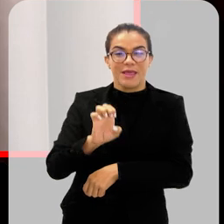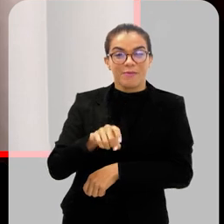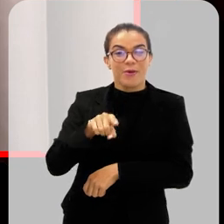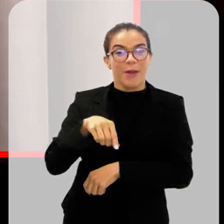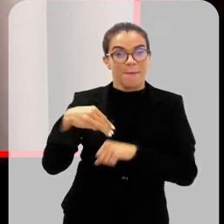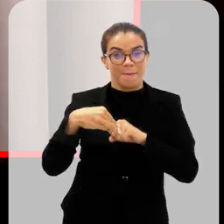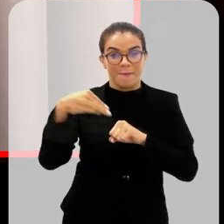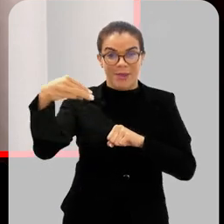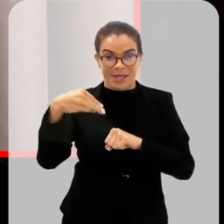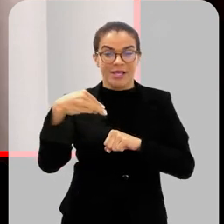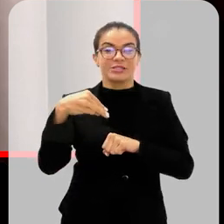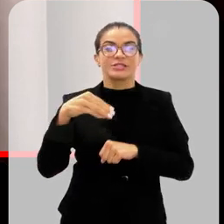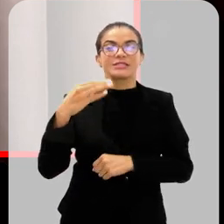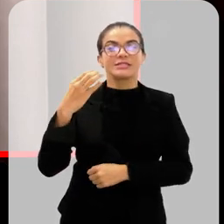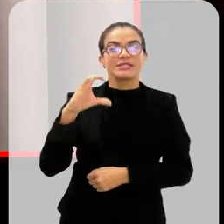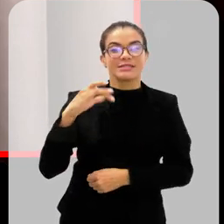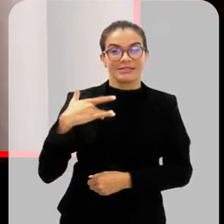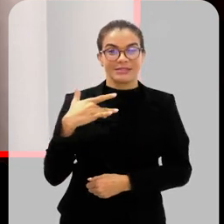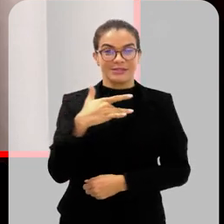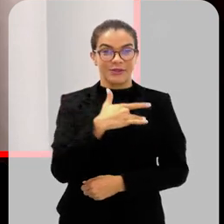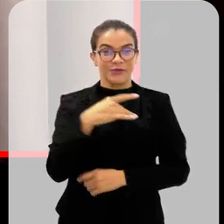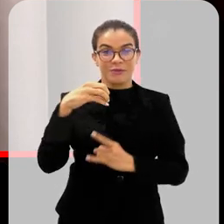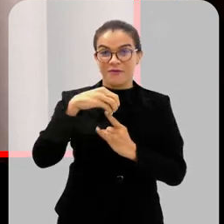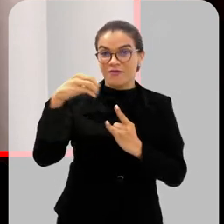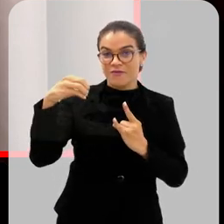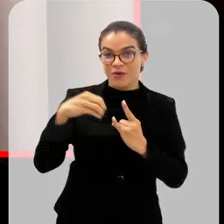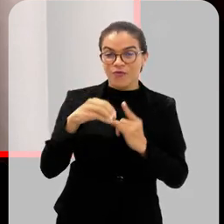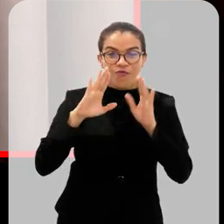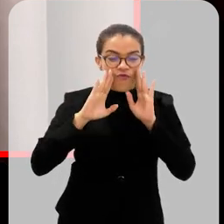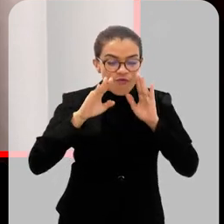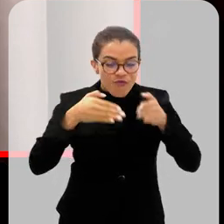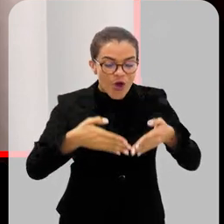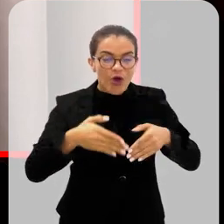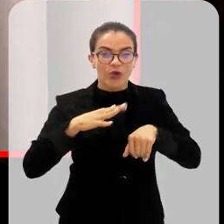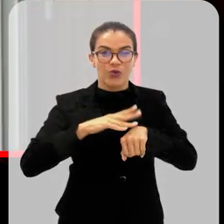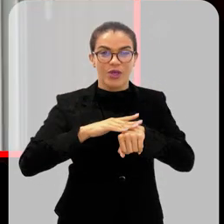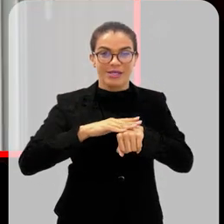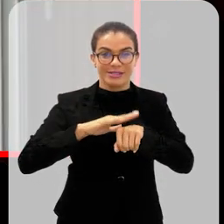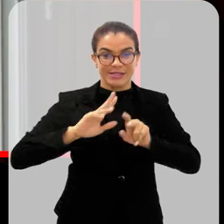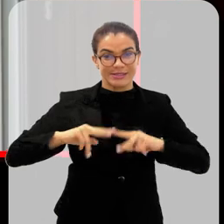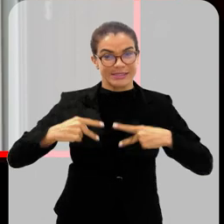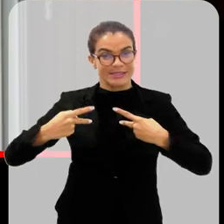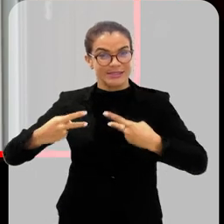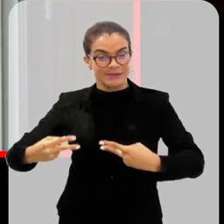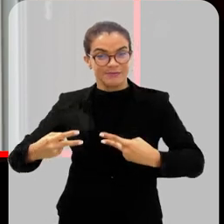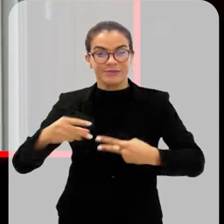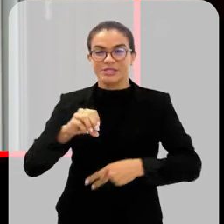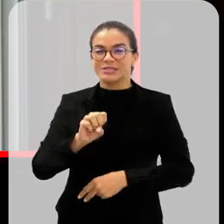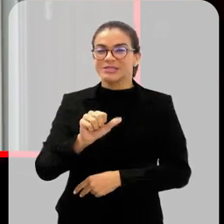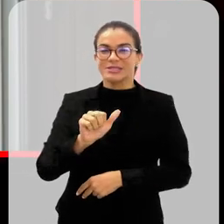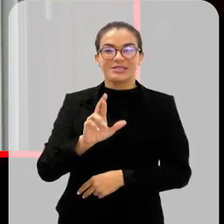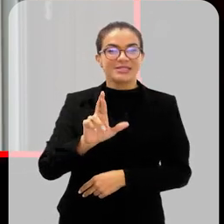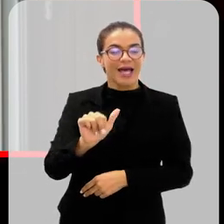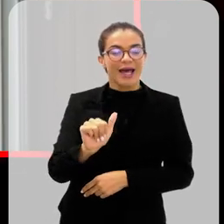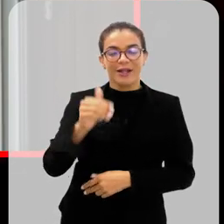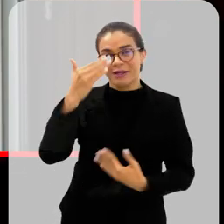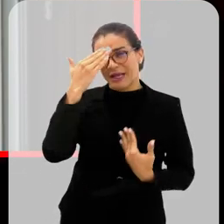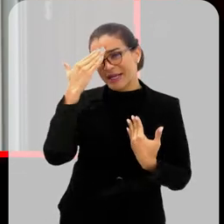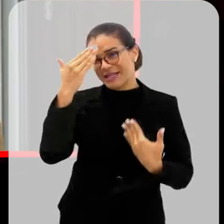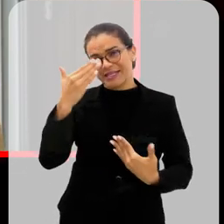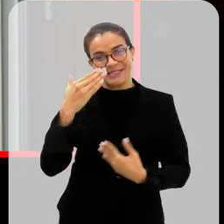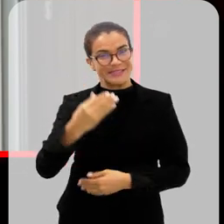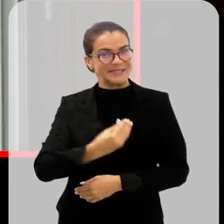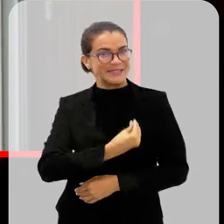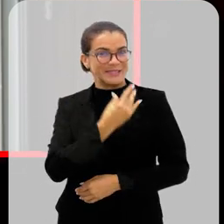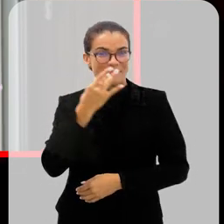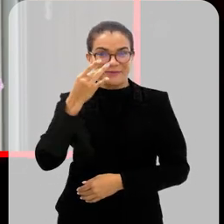Fiocruz em ciências da saúde, com foco em doenças transmissíveis. Sara, eu quero agradecer